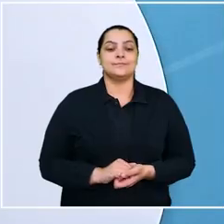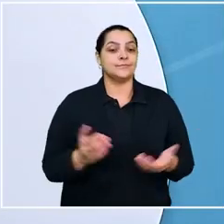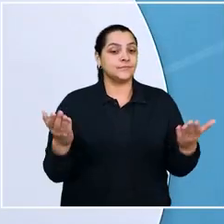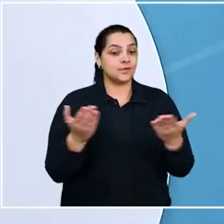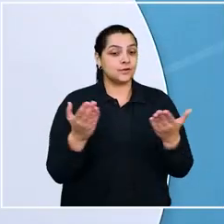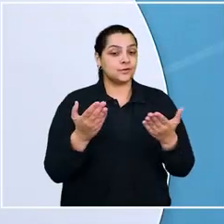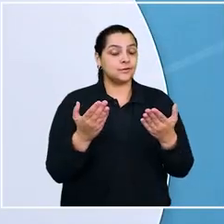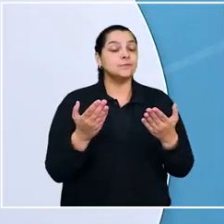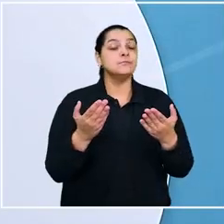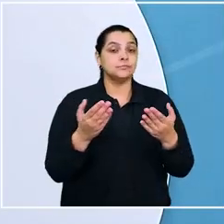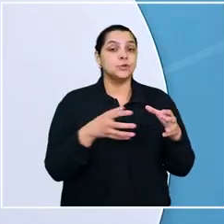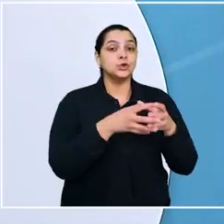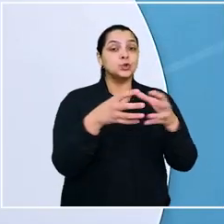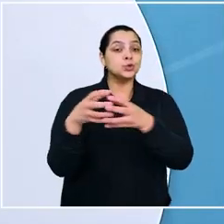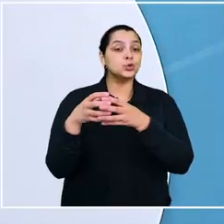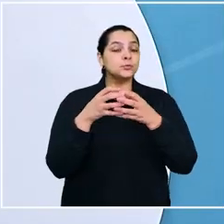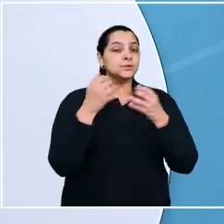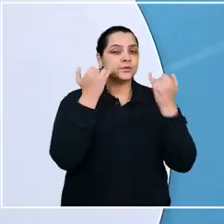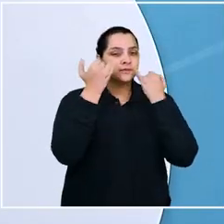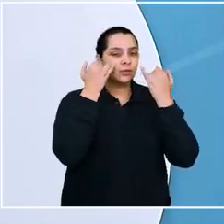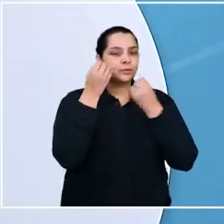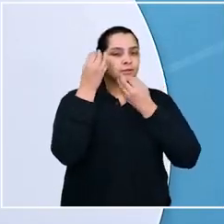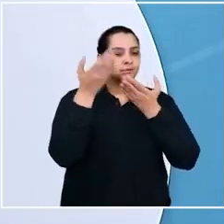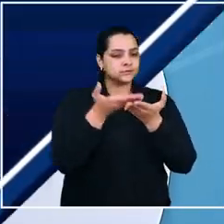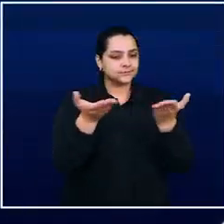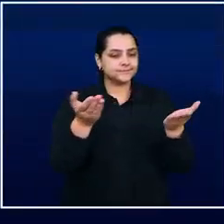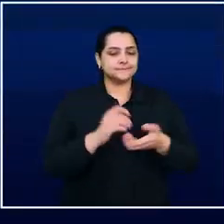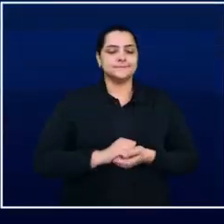Chegou a hora de fazer um giro pelas turmas do Tribunal.